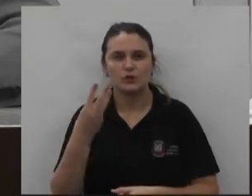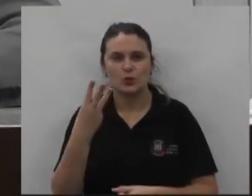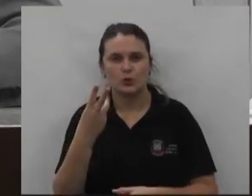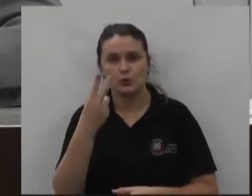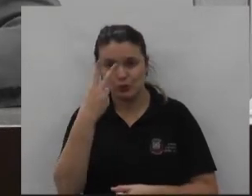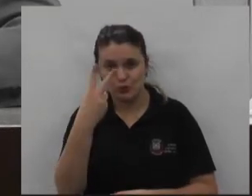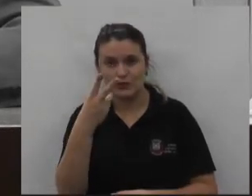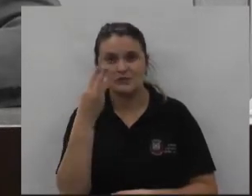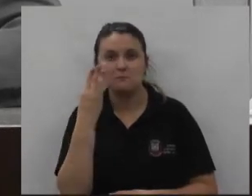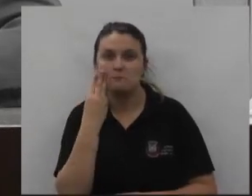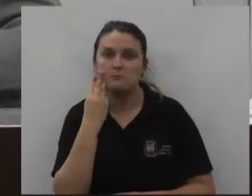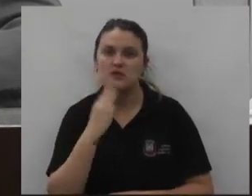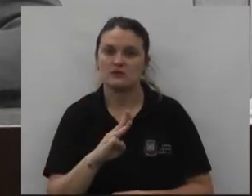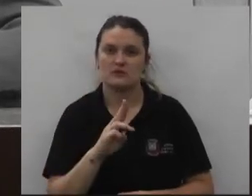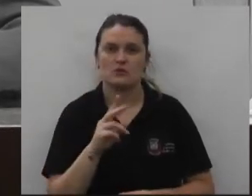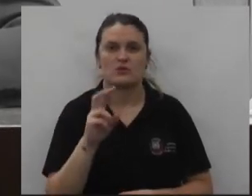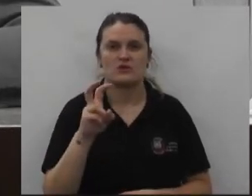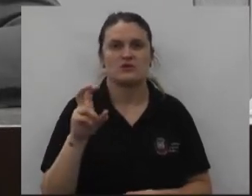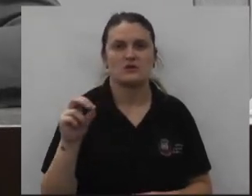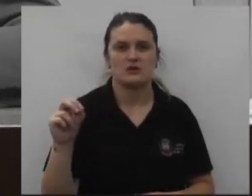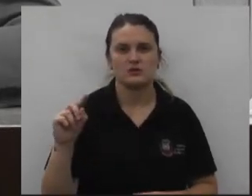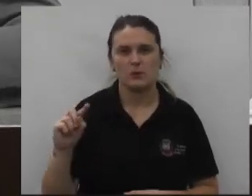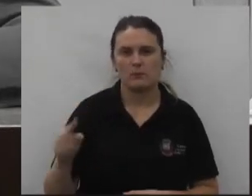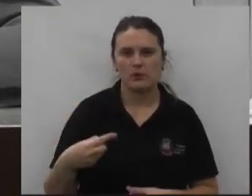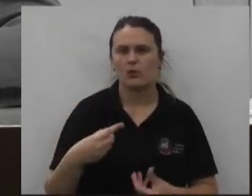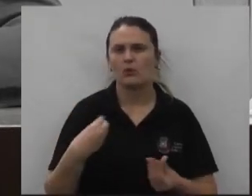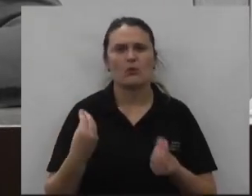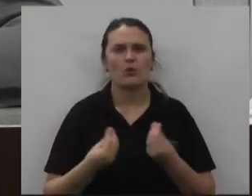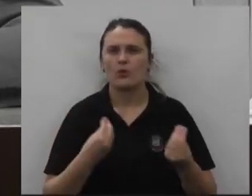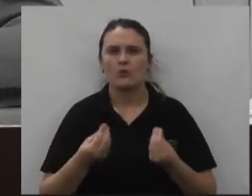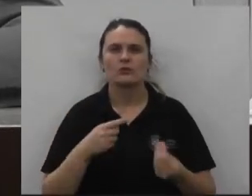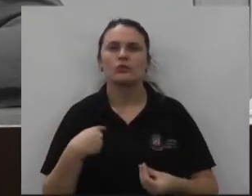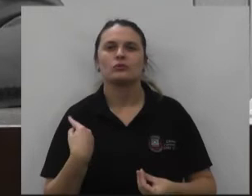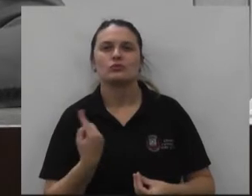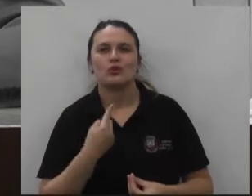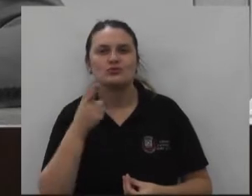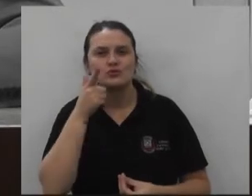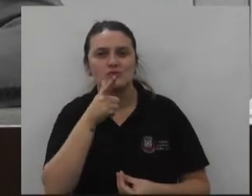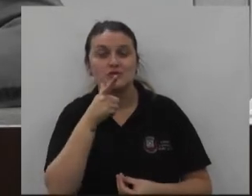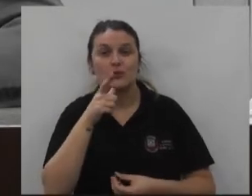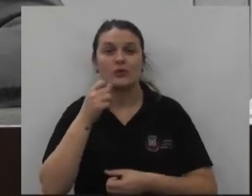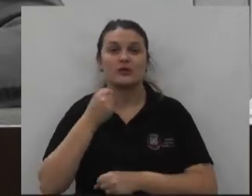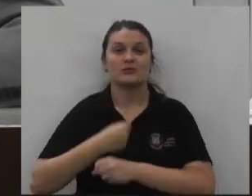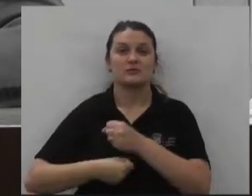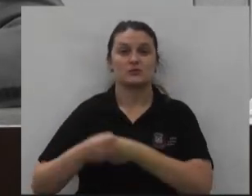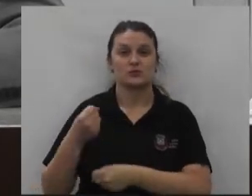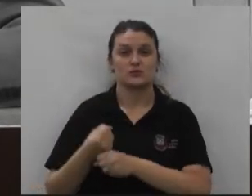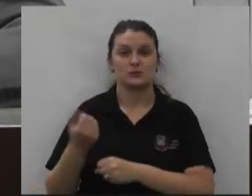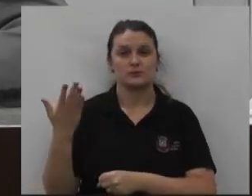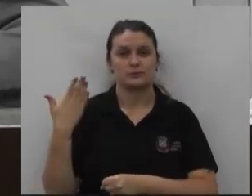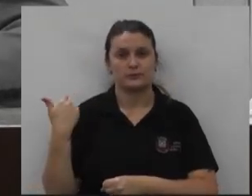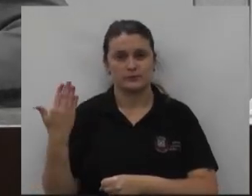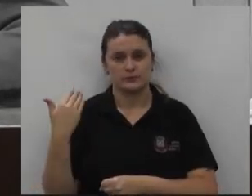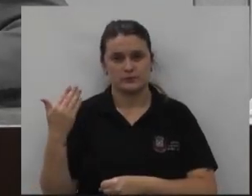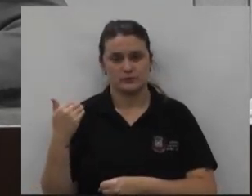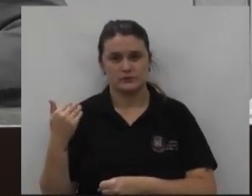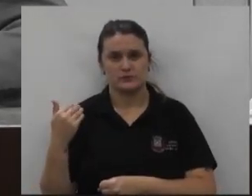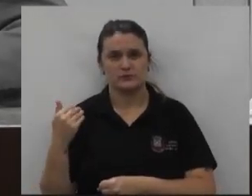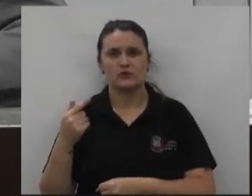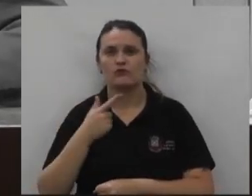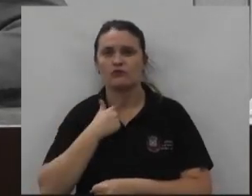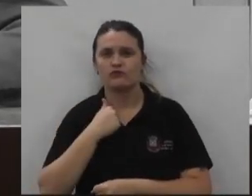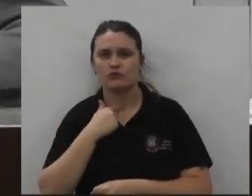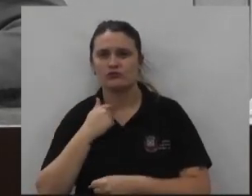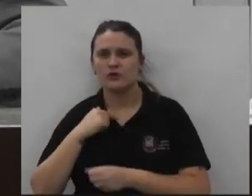e que eu gostaria de lembrar um pouquinho como que foi tudo isso no ano passado por por